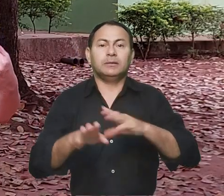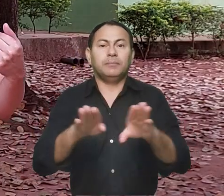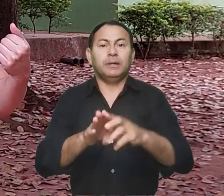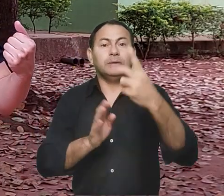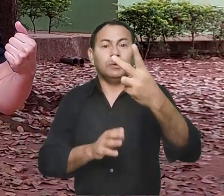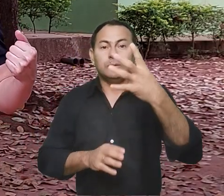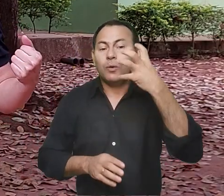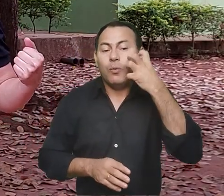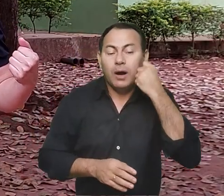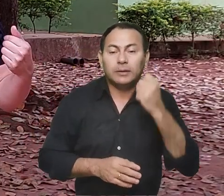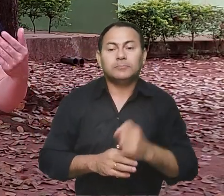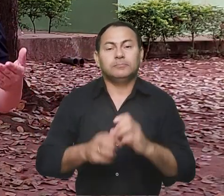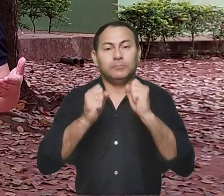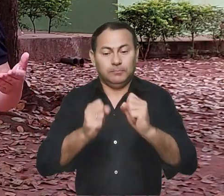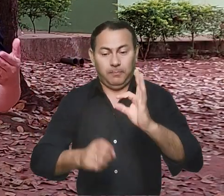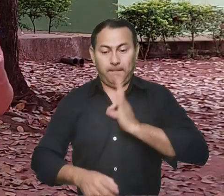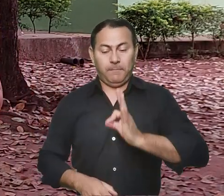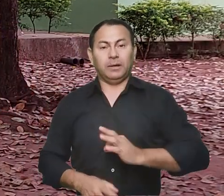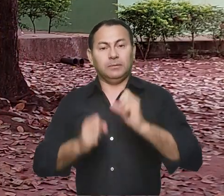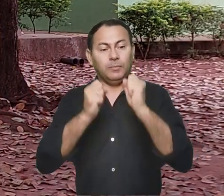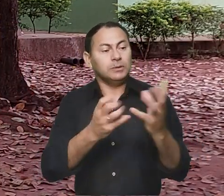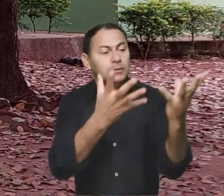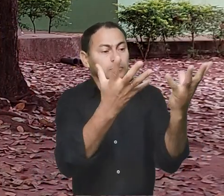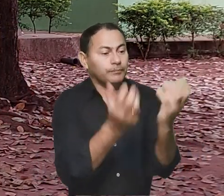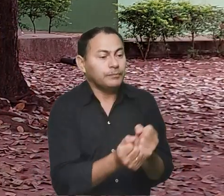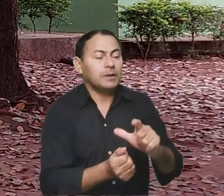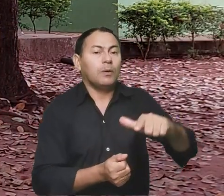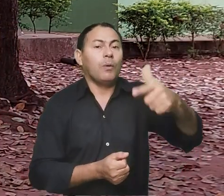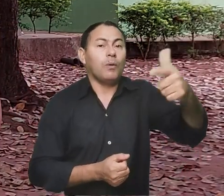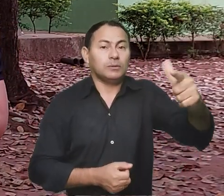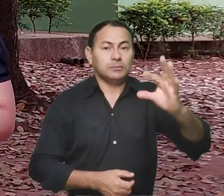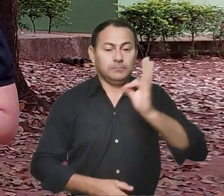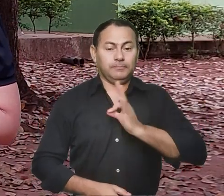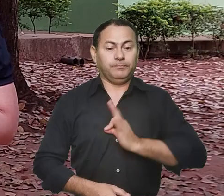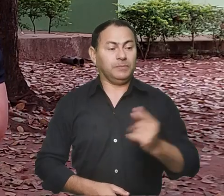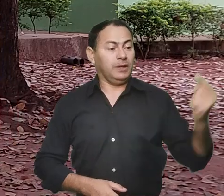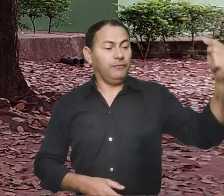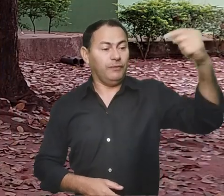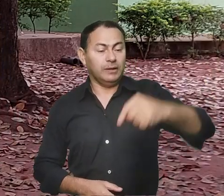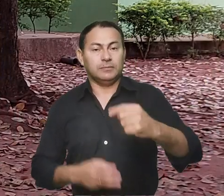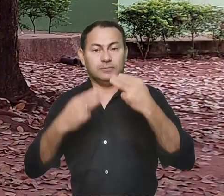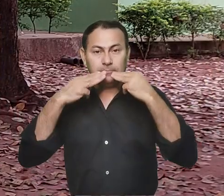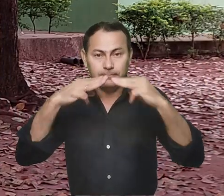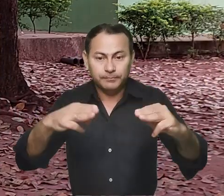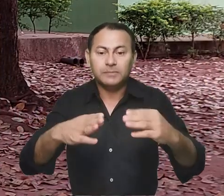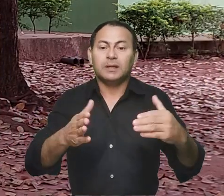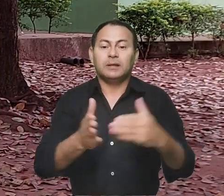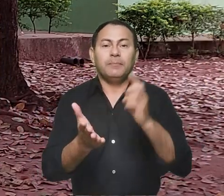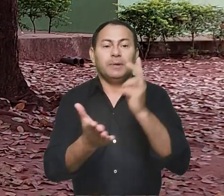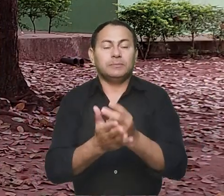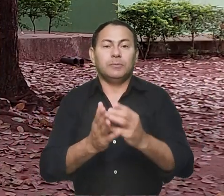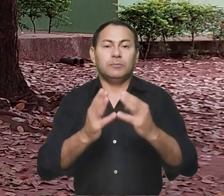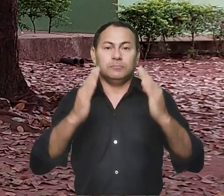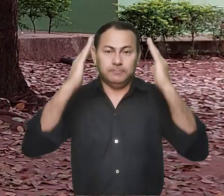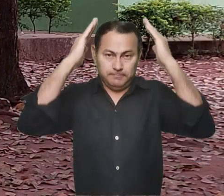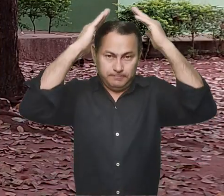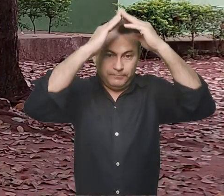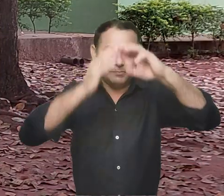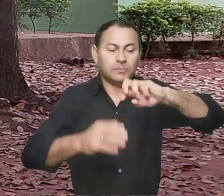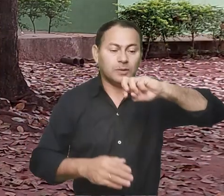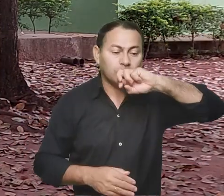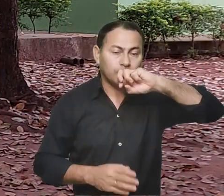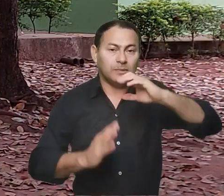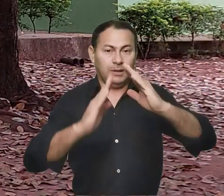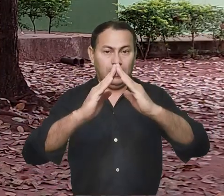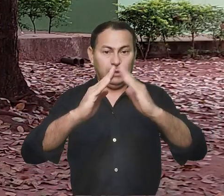Ela tem também dois quartos, a fim de que o padre possa acolher outros padres quando vem até a missão e até mesmo o bispo.